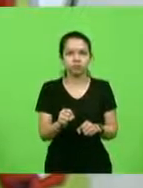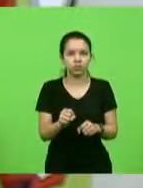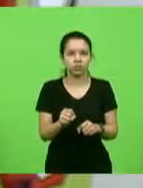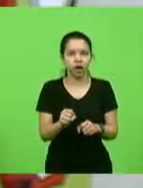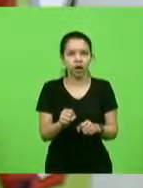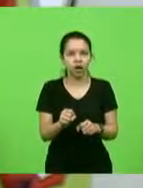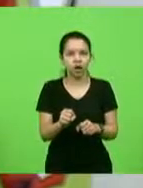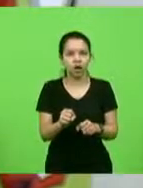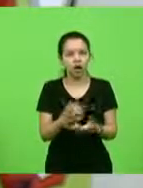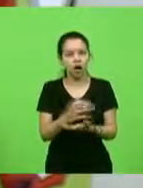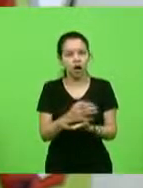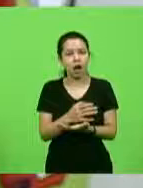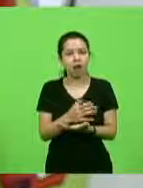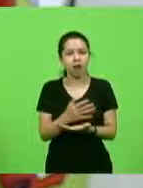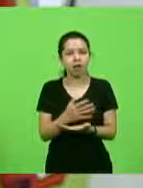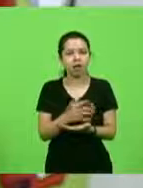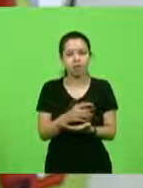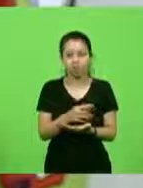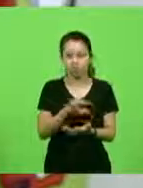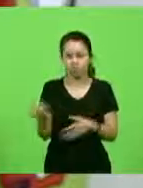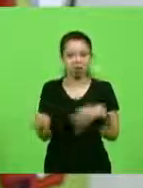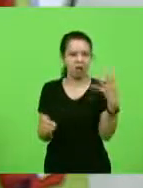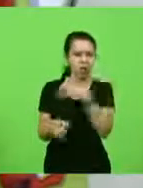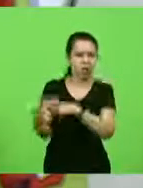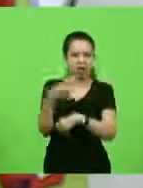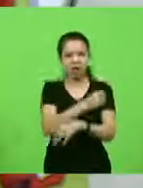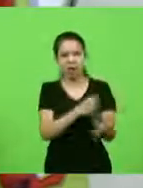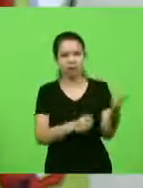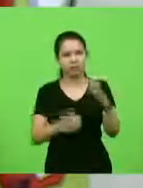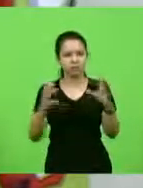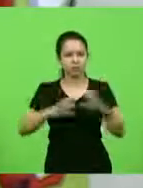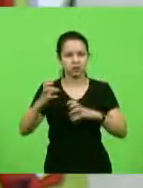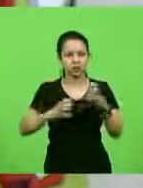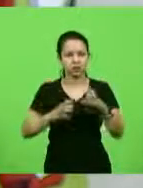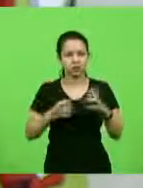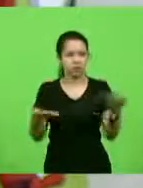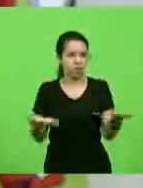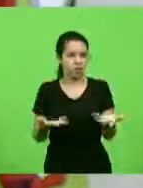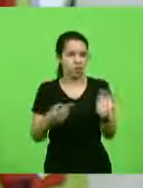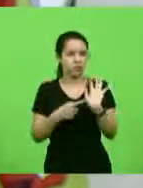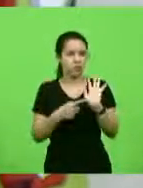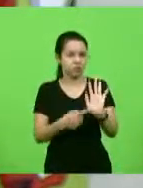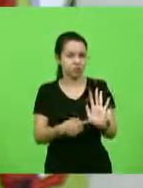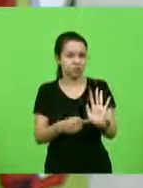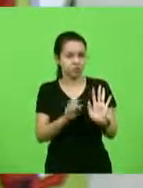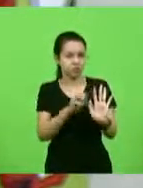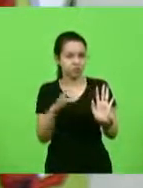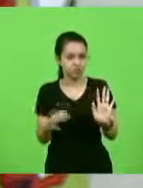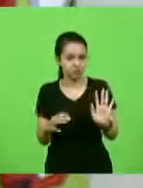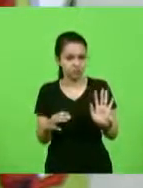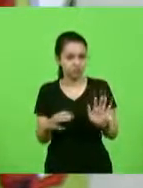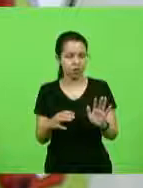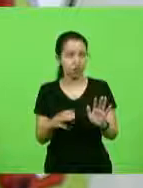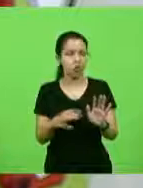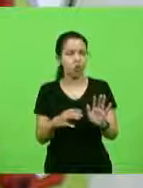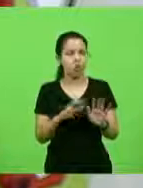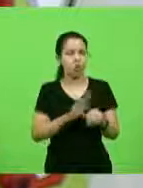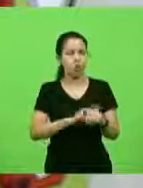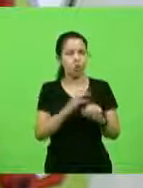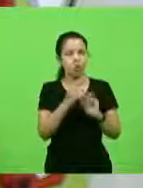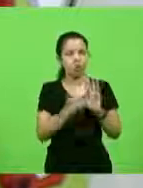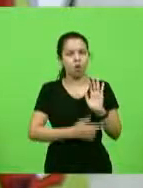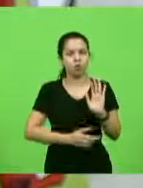um machucam o outro. E agora é o seguinte, eu apresentei o projeto aqui em Santa Catarina, está com o relator, deputado Moacir